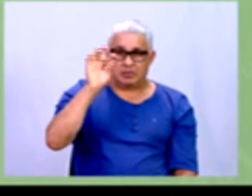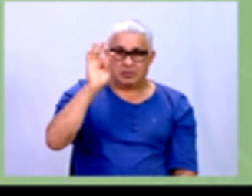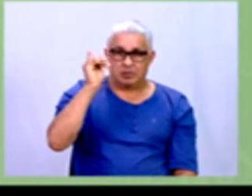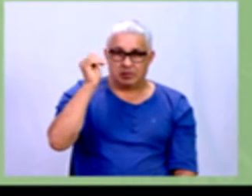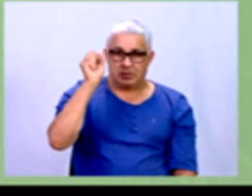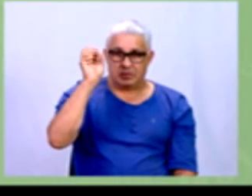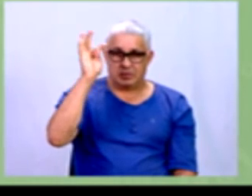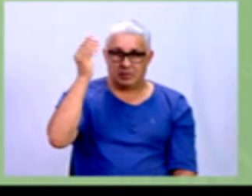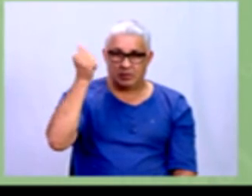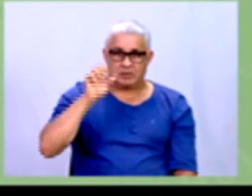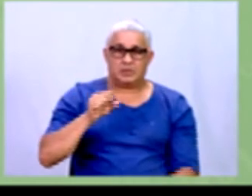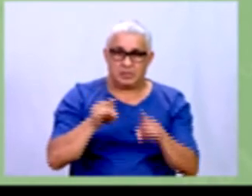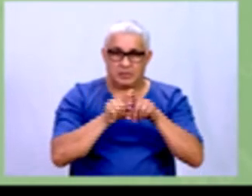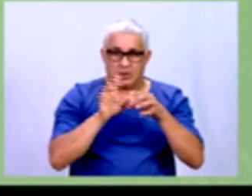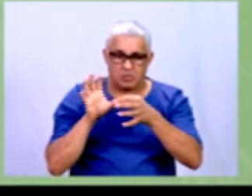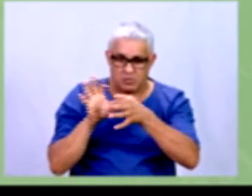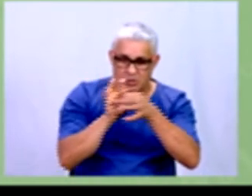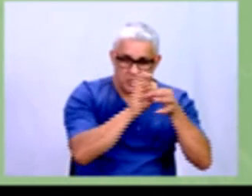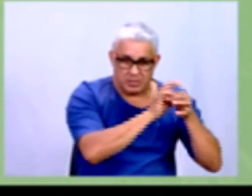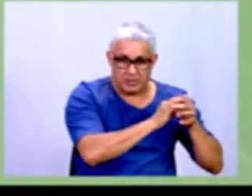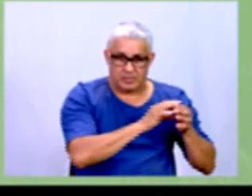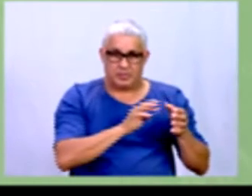técnicas e métodos.